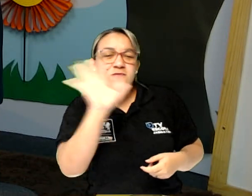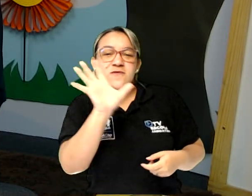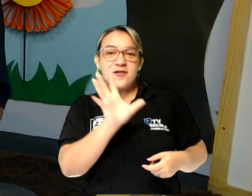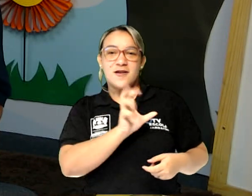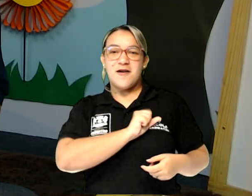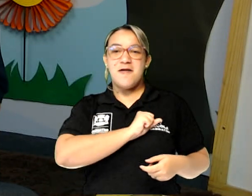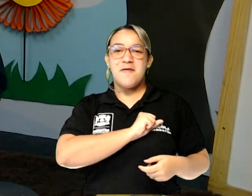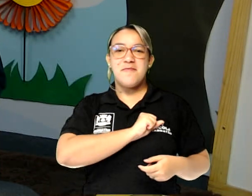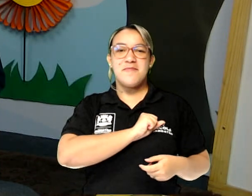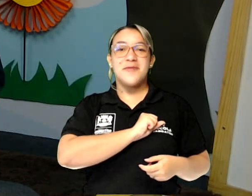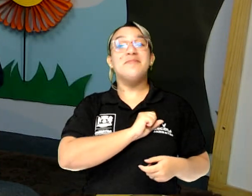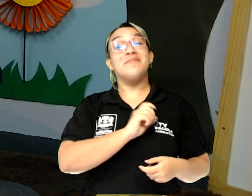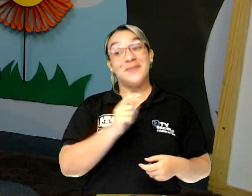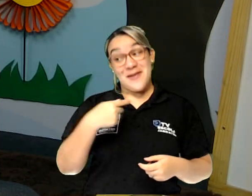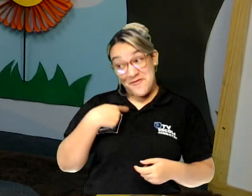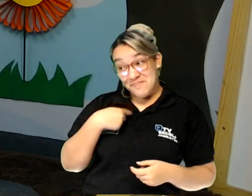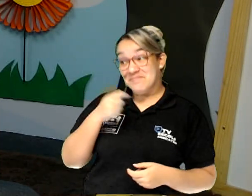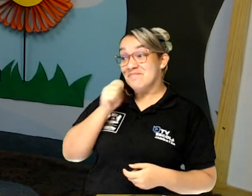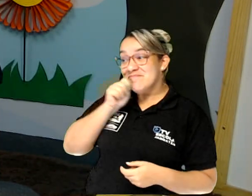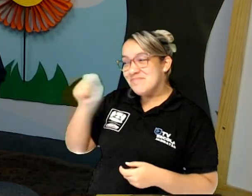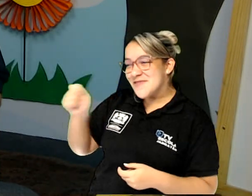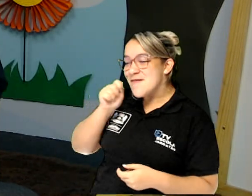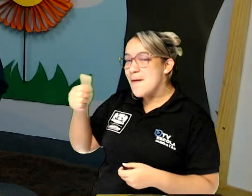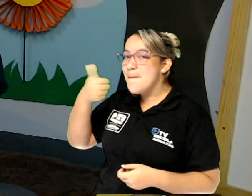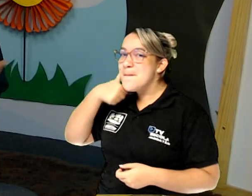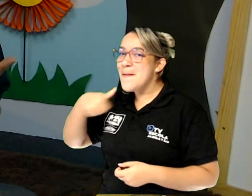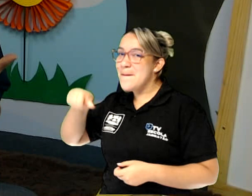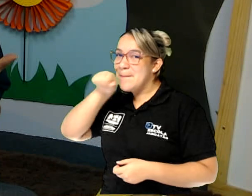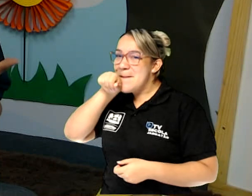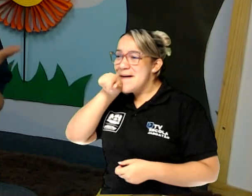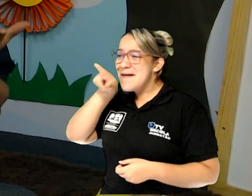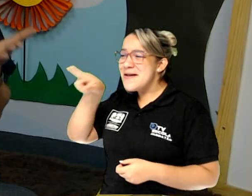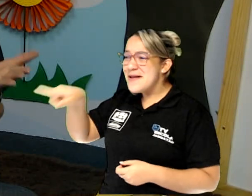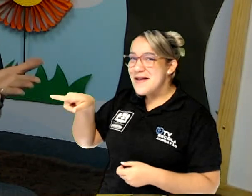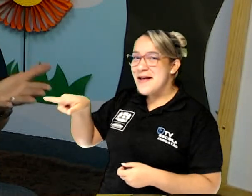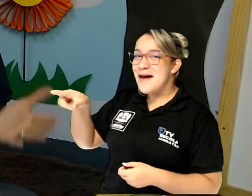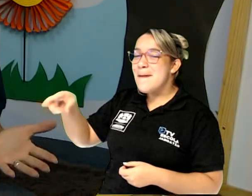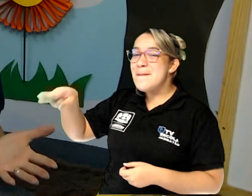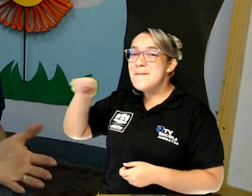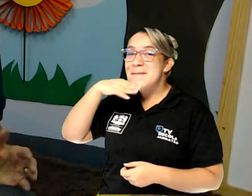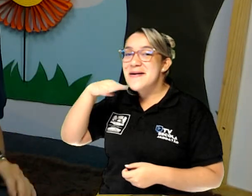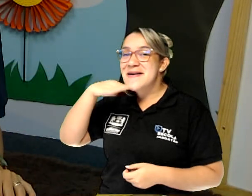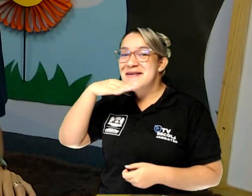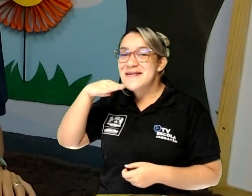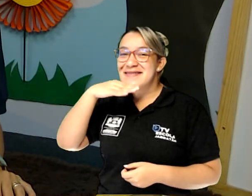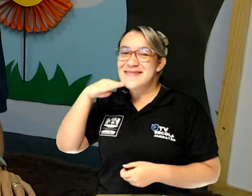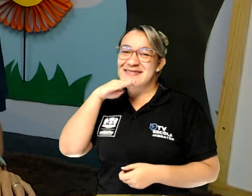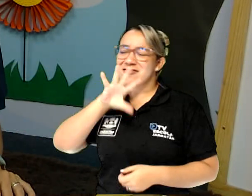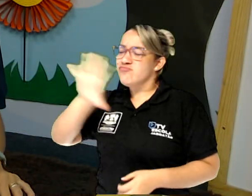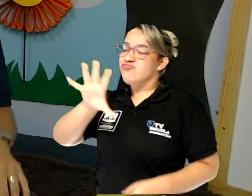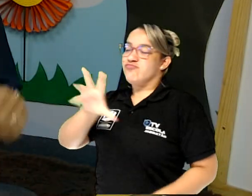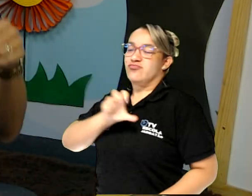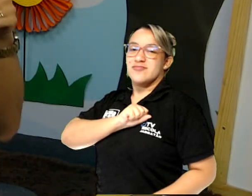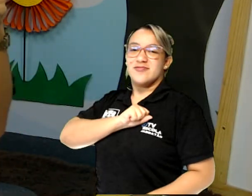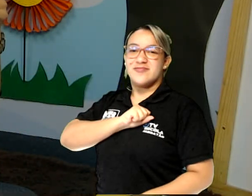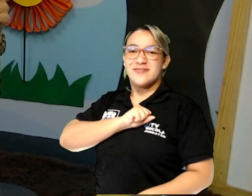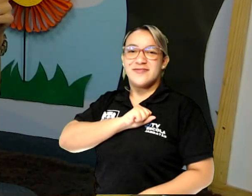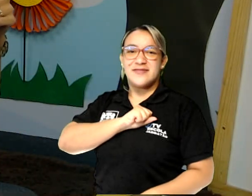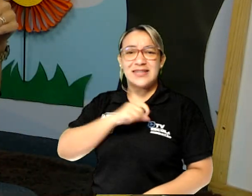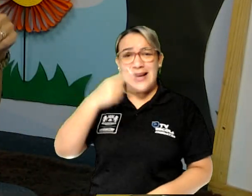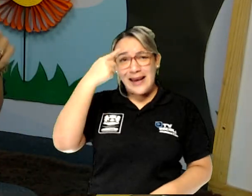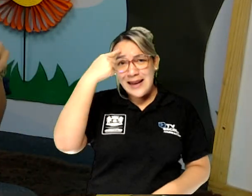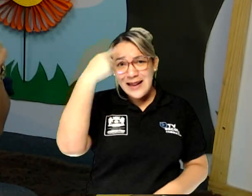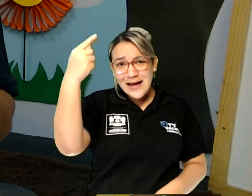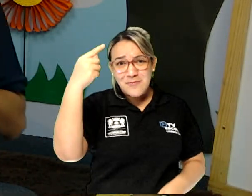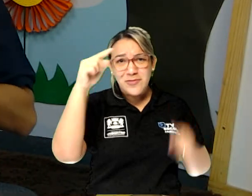Bom, eu entrevistei a minha mãe e a fruta preferida dela é manga. E lembram que na tabela de